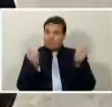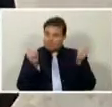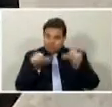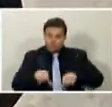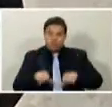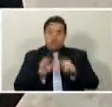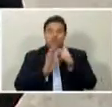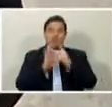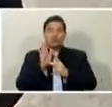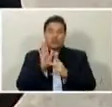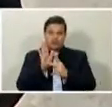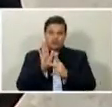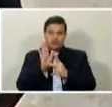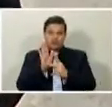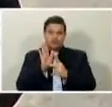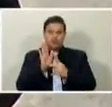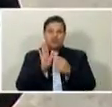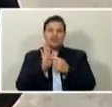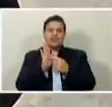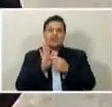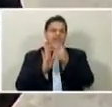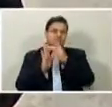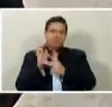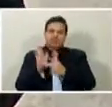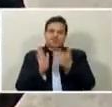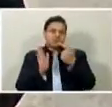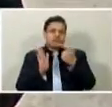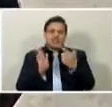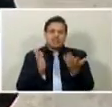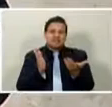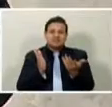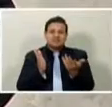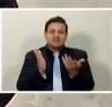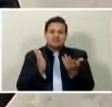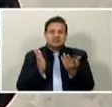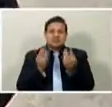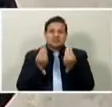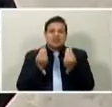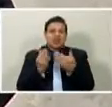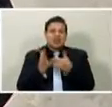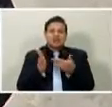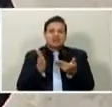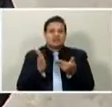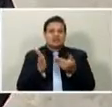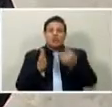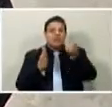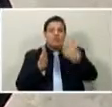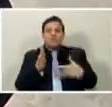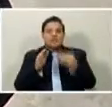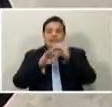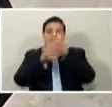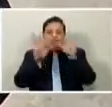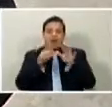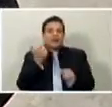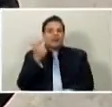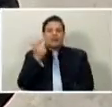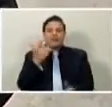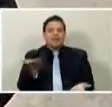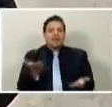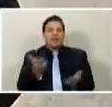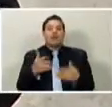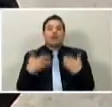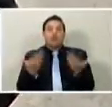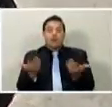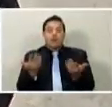projeto um projeto sem pé e sem cabeça que não consegue esclarecer para a sociedade qual que o papel